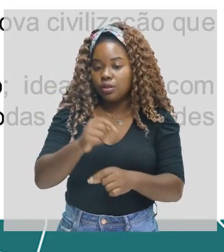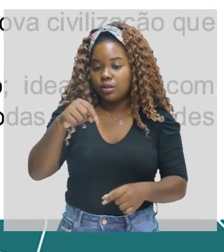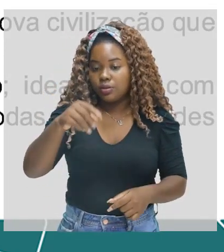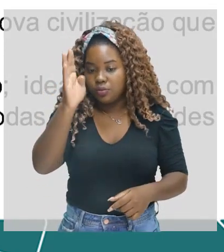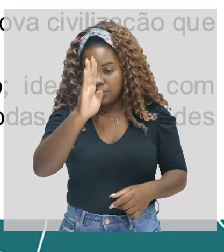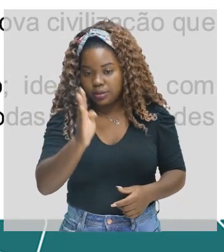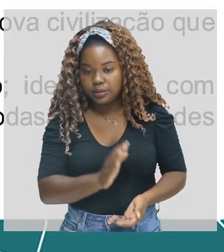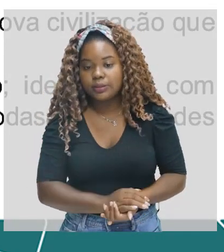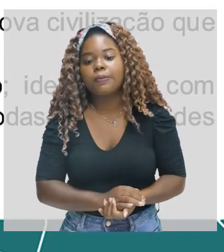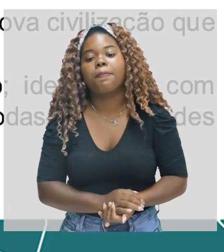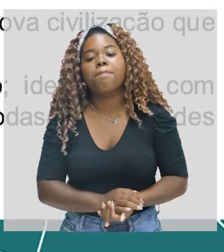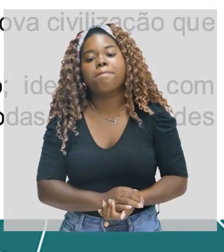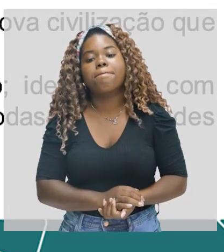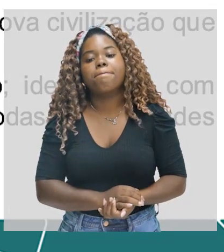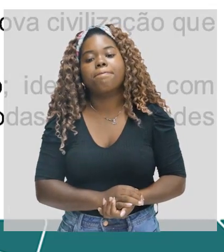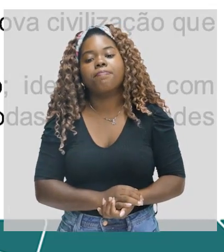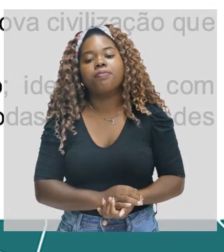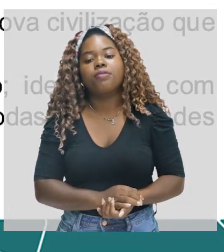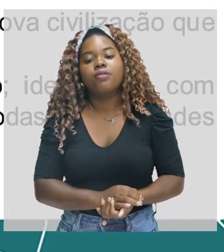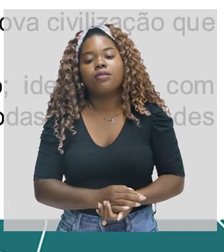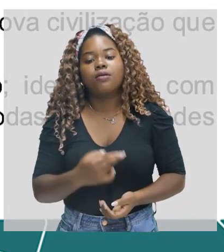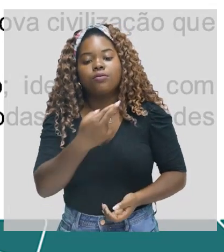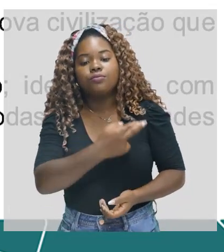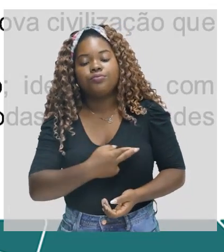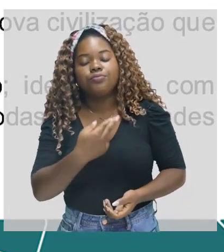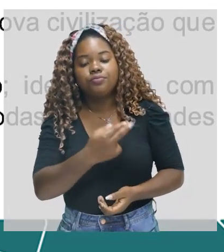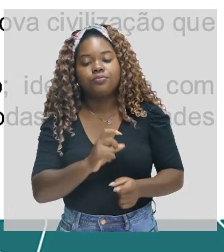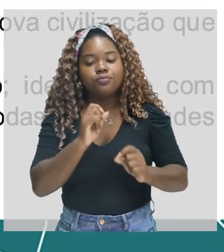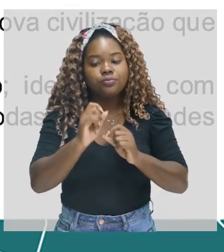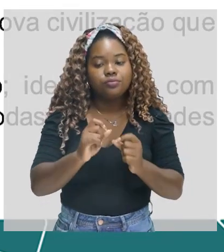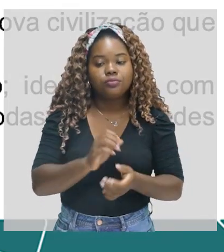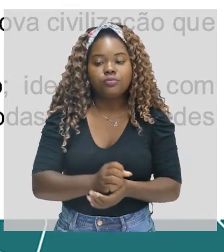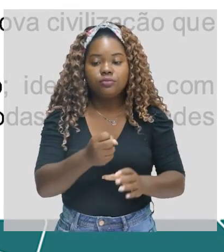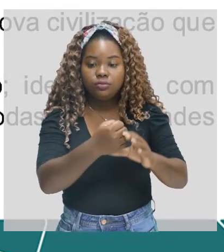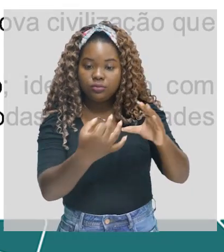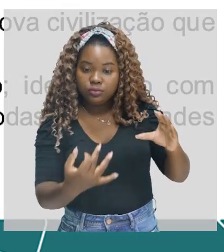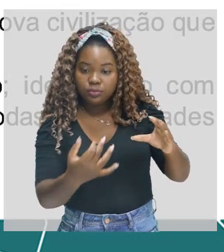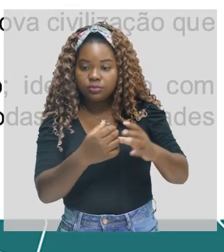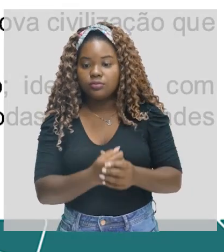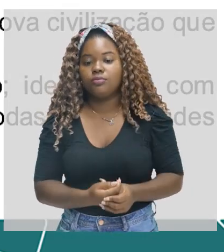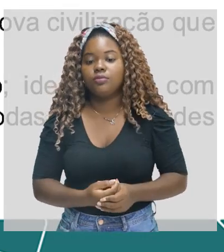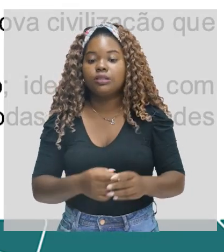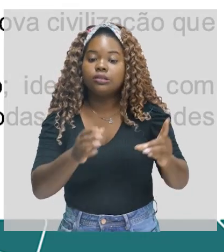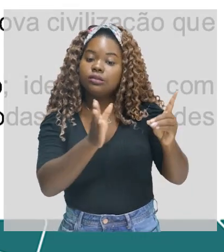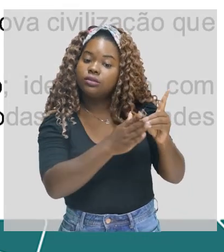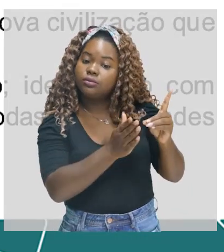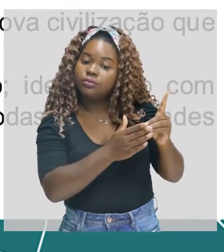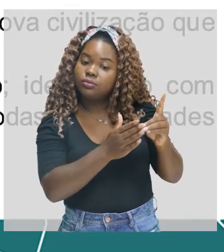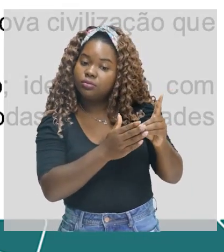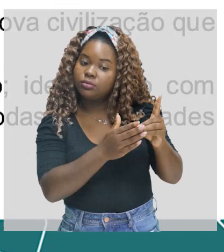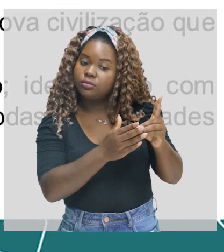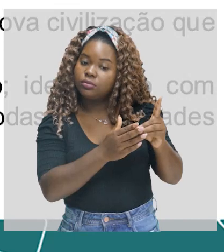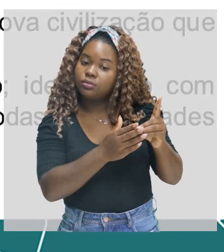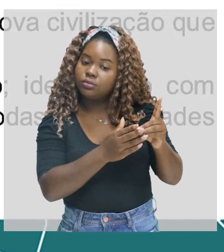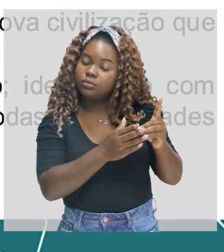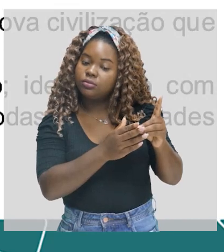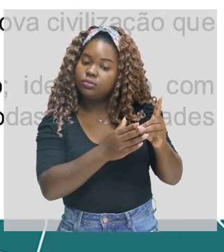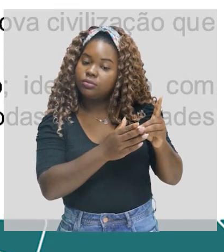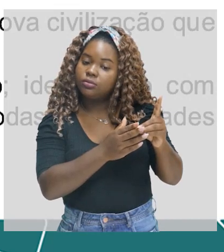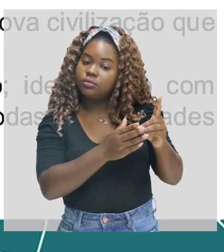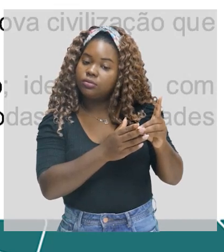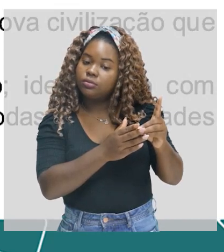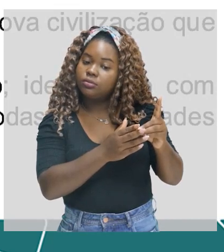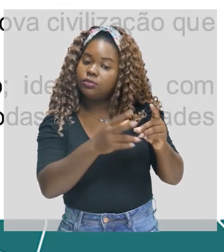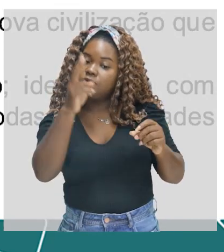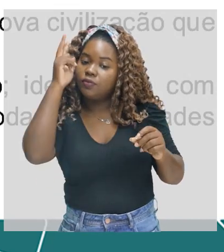indianismo de nossos poetas românticos é. Agora a gente vai para uma característica do indianismo. Você vai lembrar